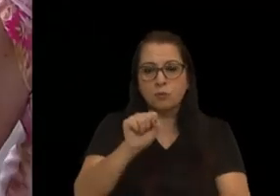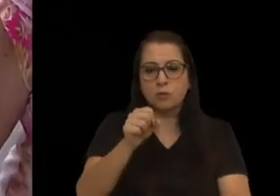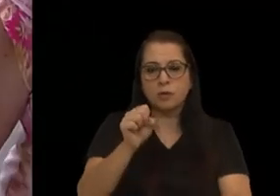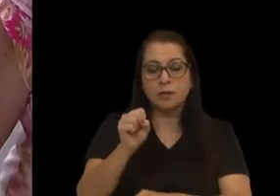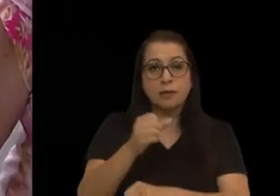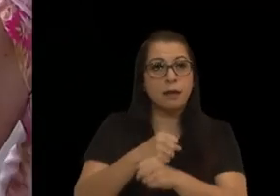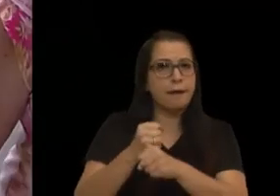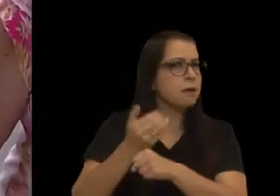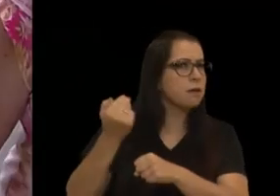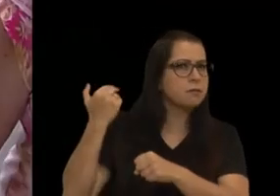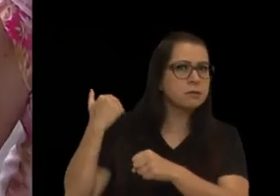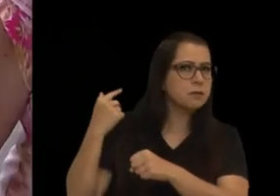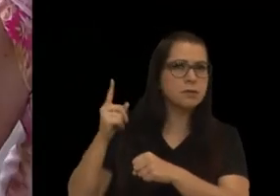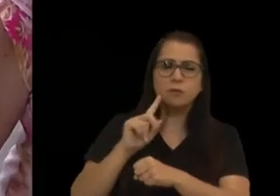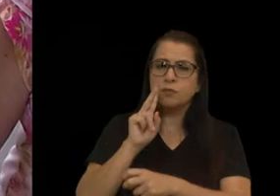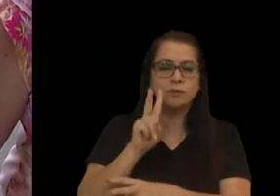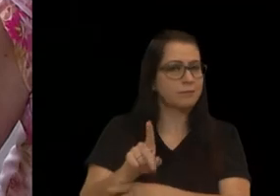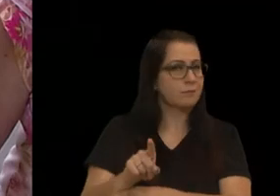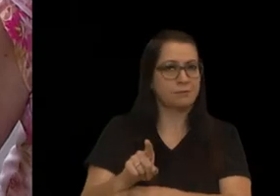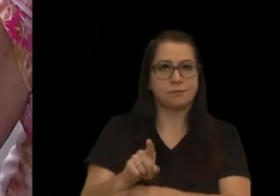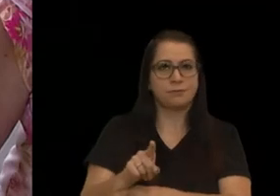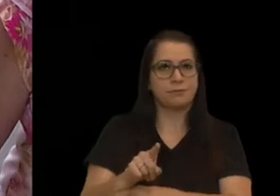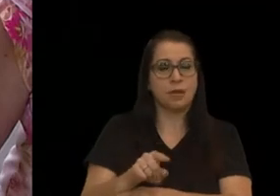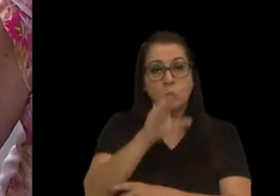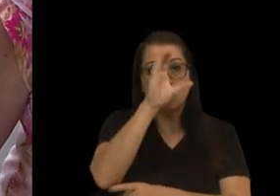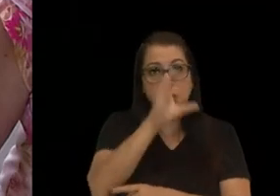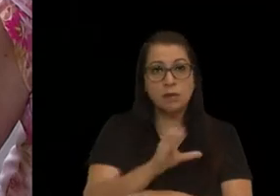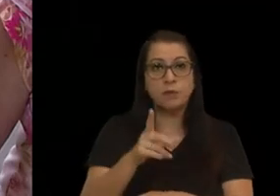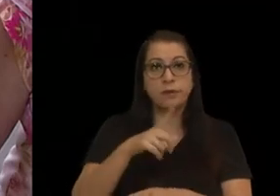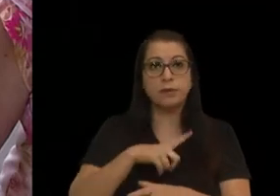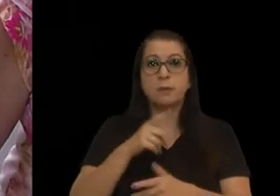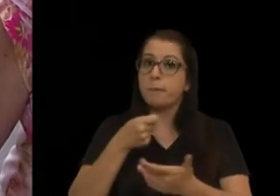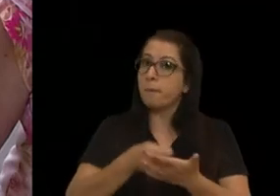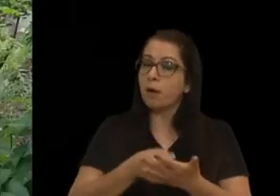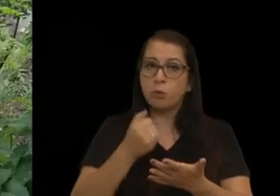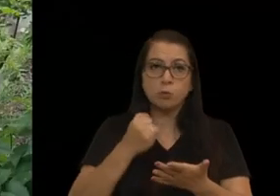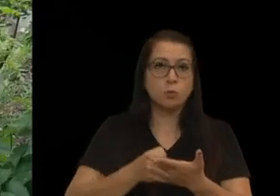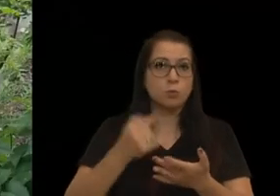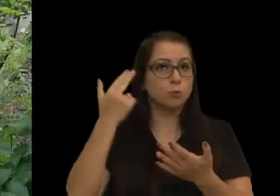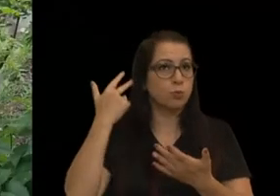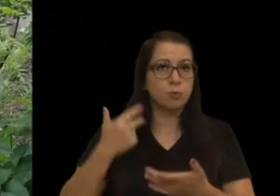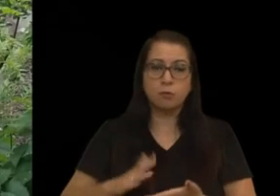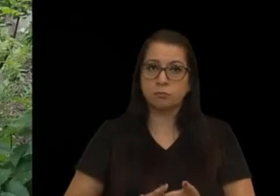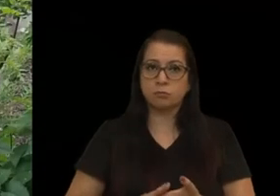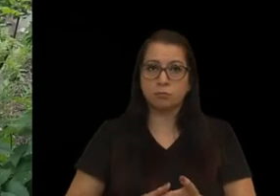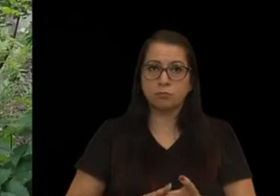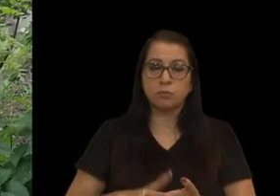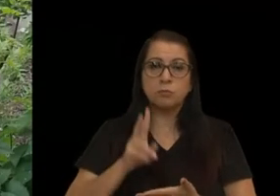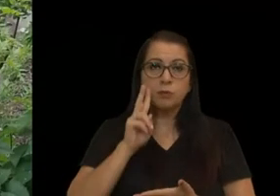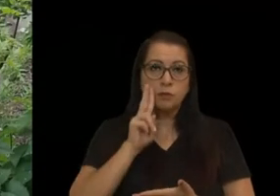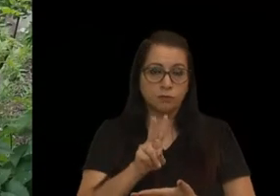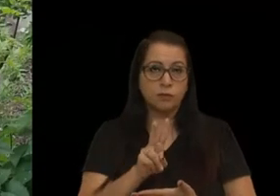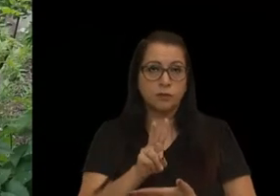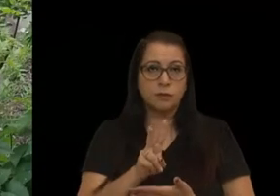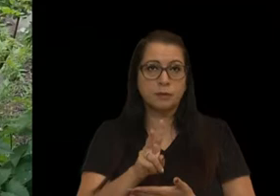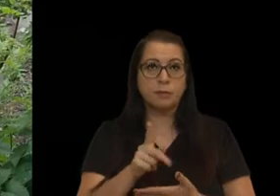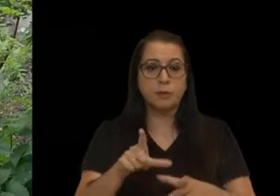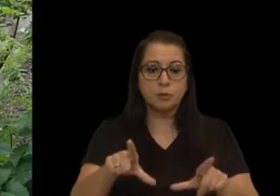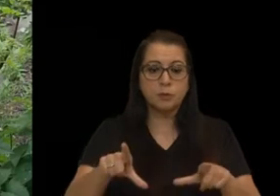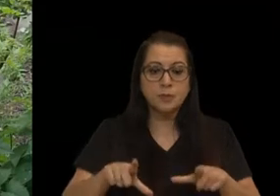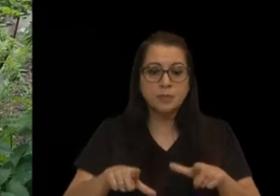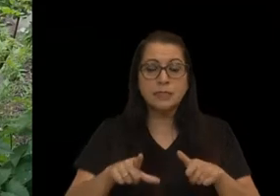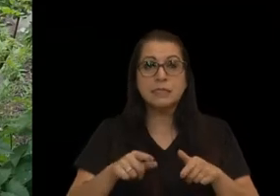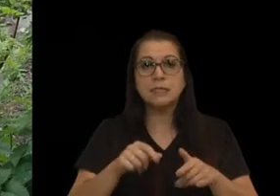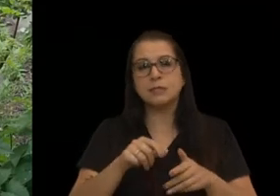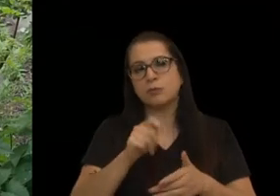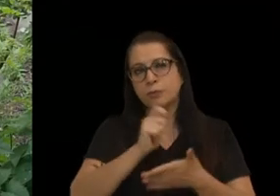anos atrás, não era visto isso. O cidadão que está ali sempre pagou o seu imposto. E dá para ver pelas escrituras que tem aqui,